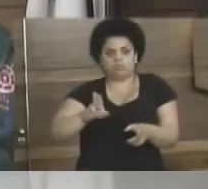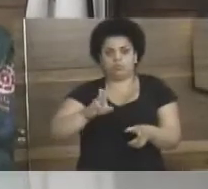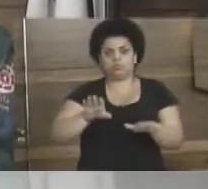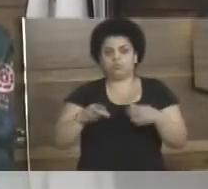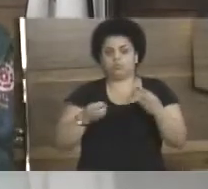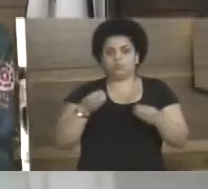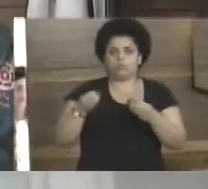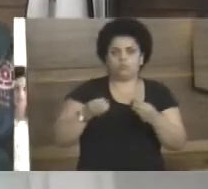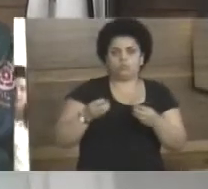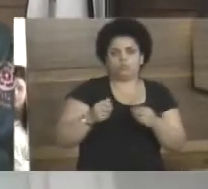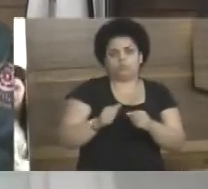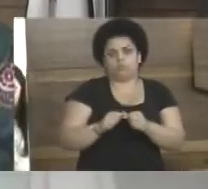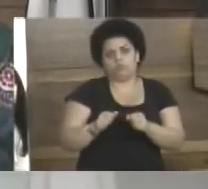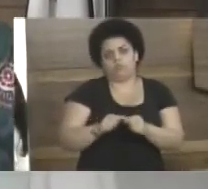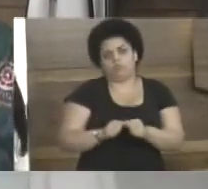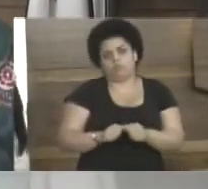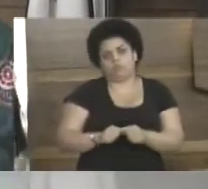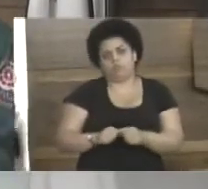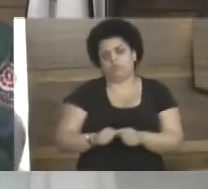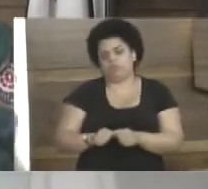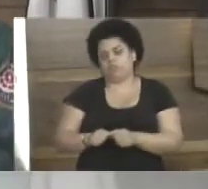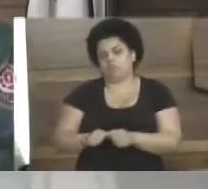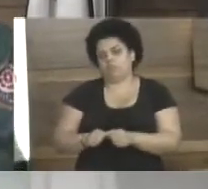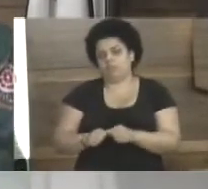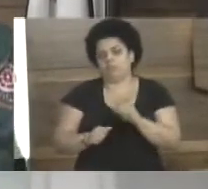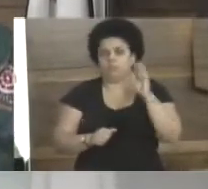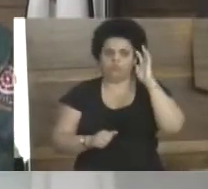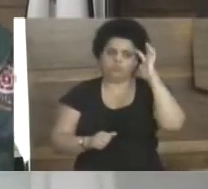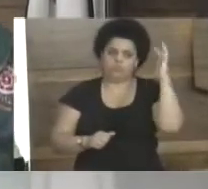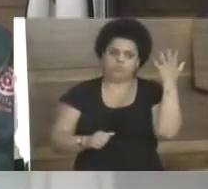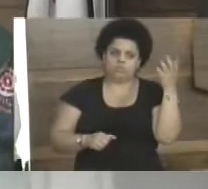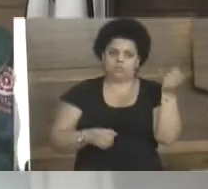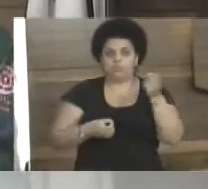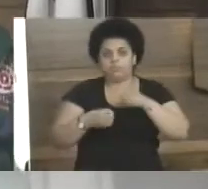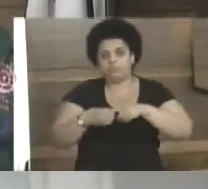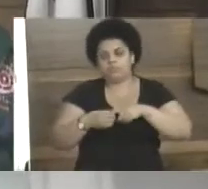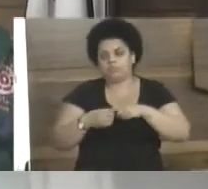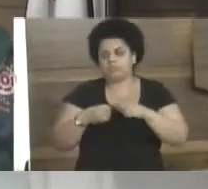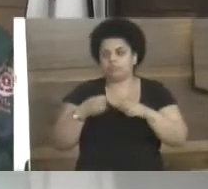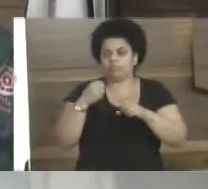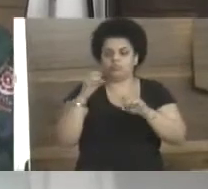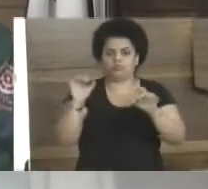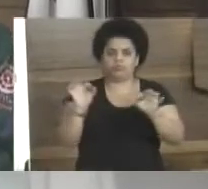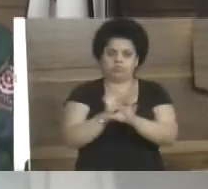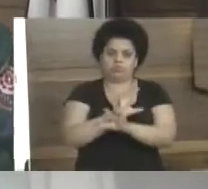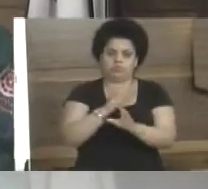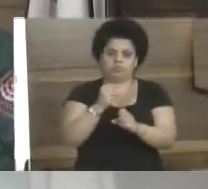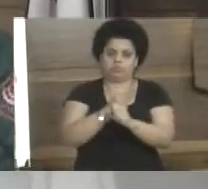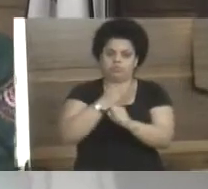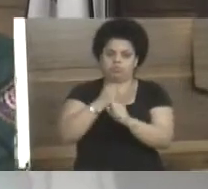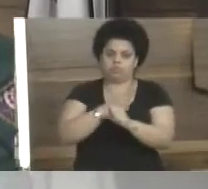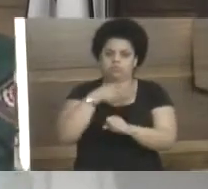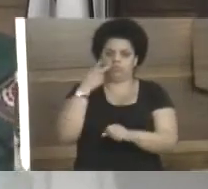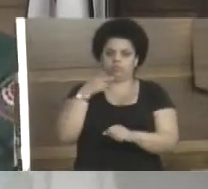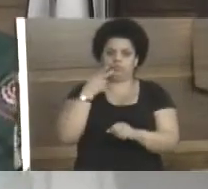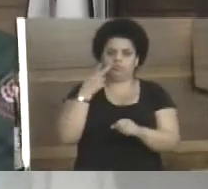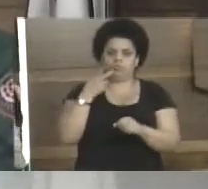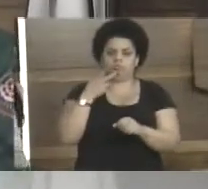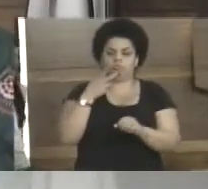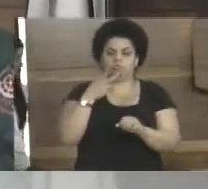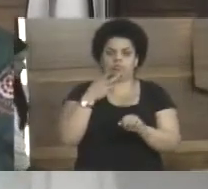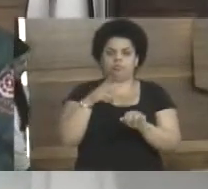quais os métodos que serão adotados para a conclusão da obra. Falando também